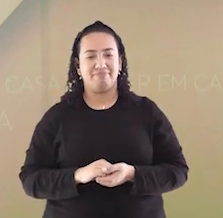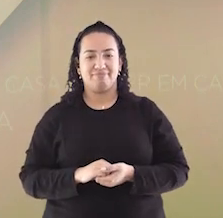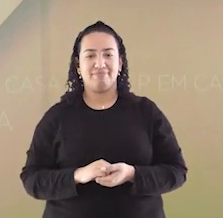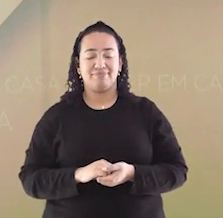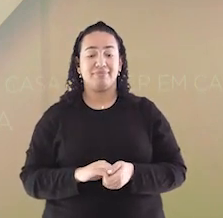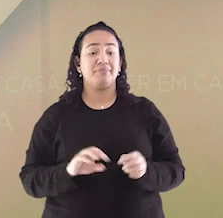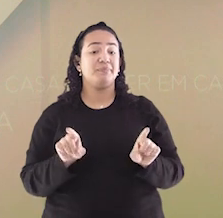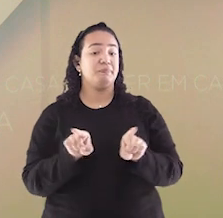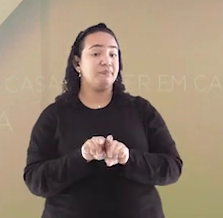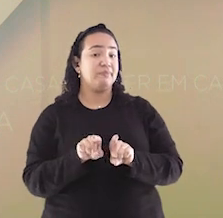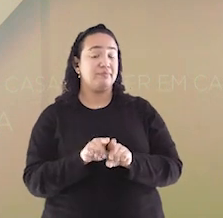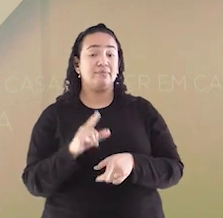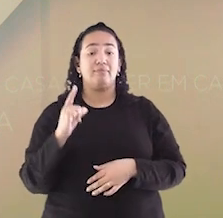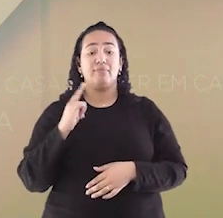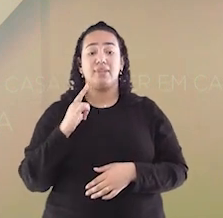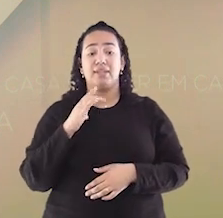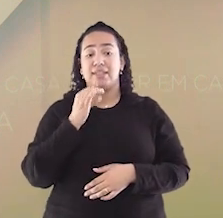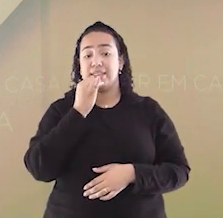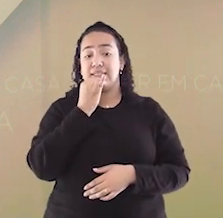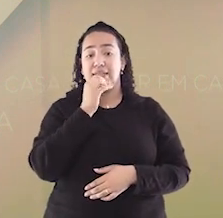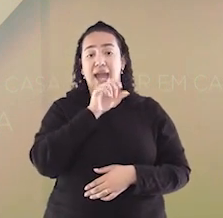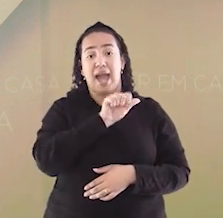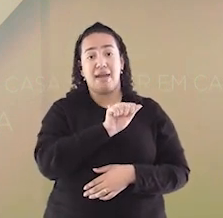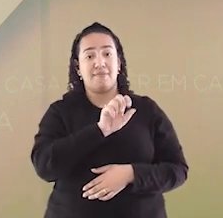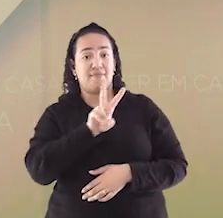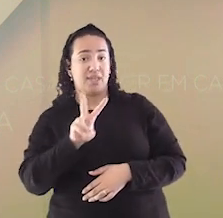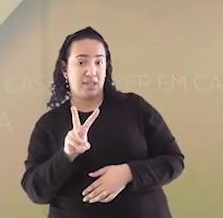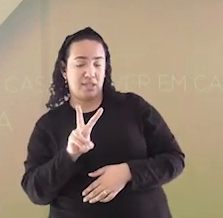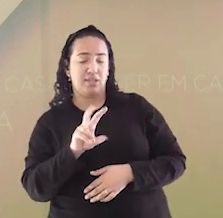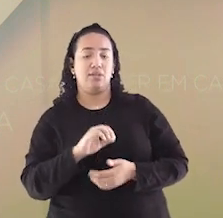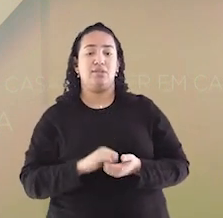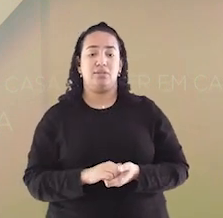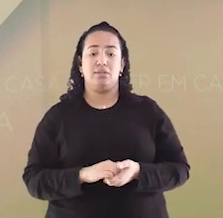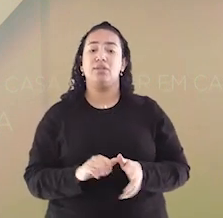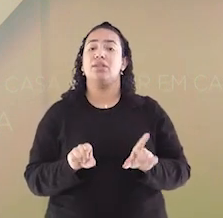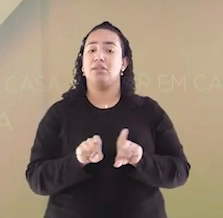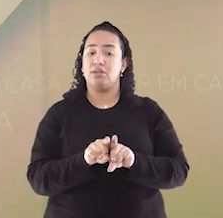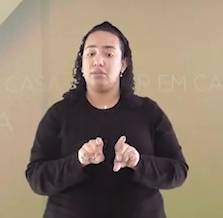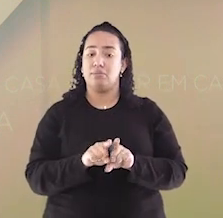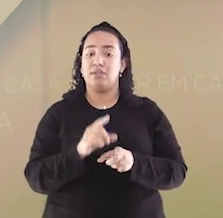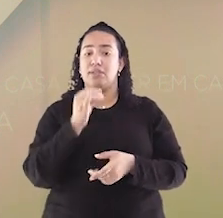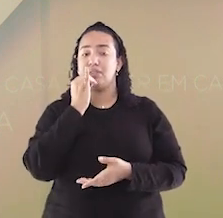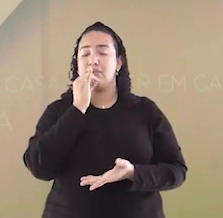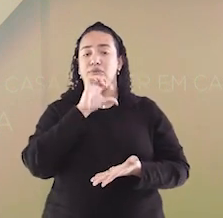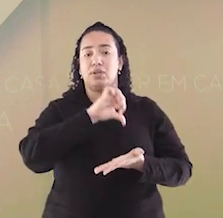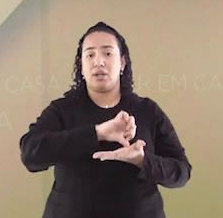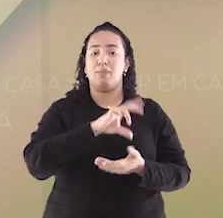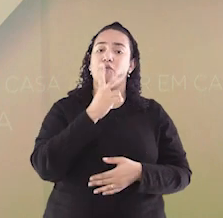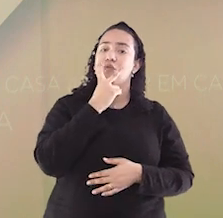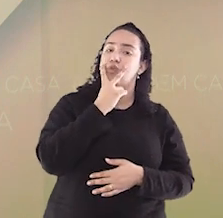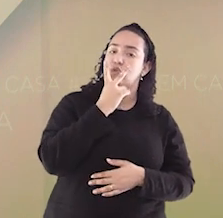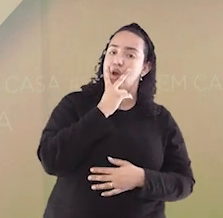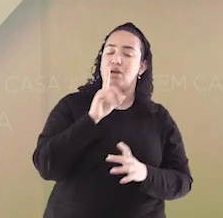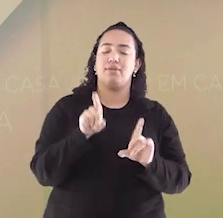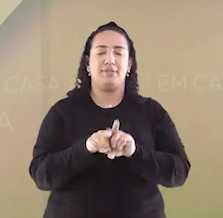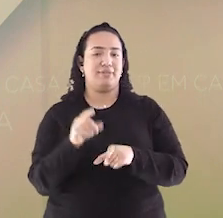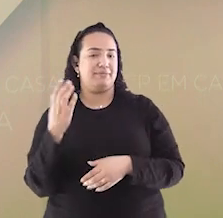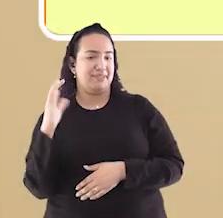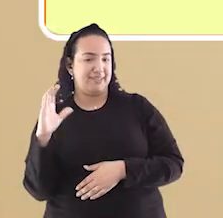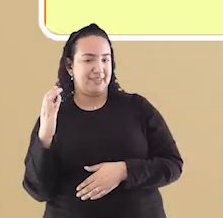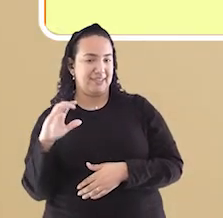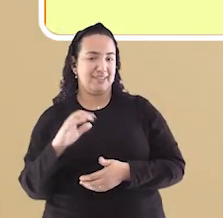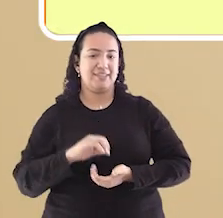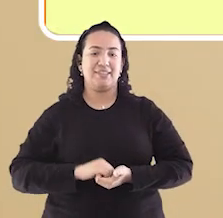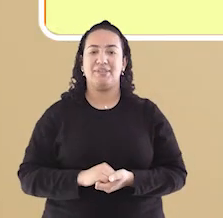Existem também as Avenidas Presidente Florentino Ávidos, que estão presentes na capital Vitória e também em Cariacica.